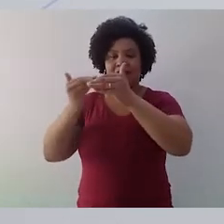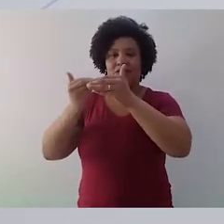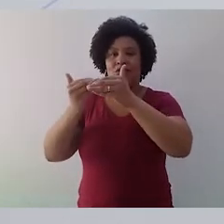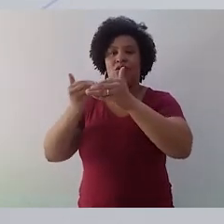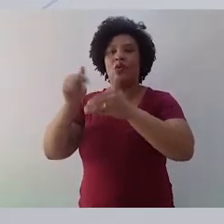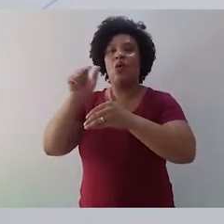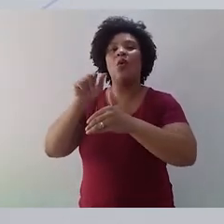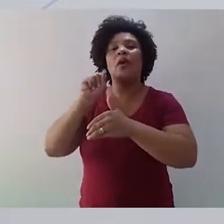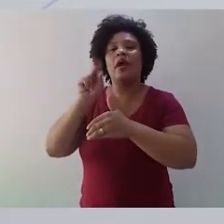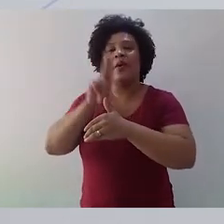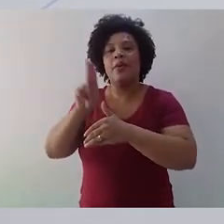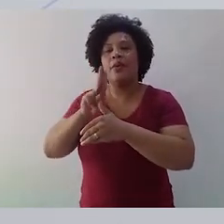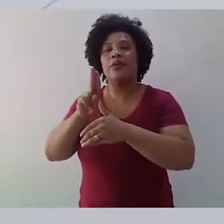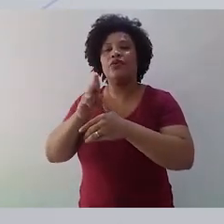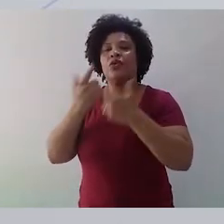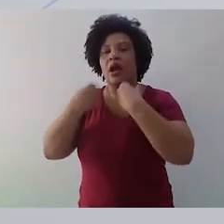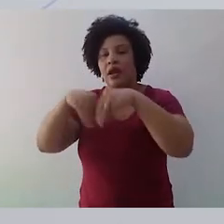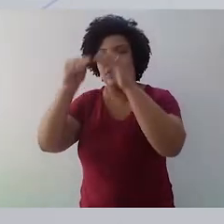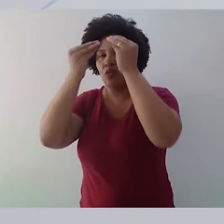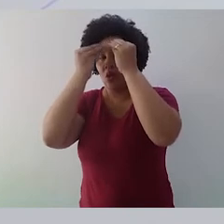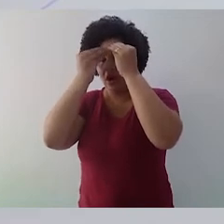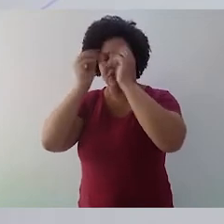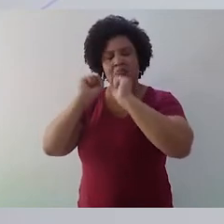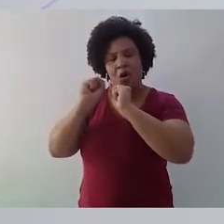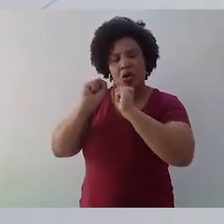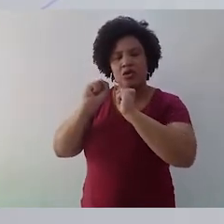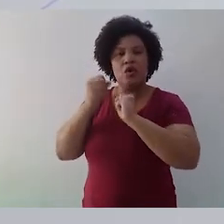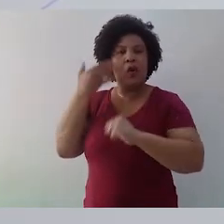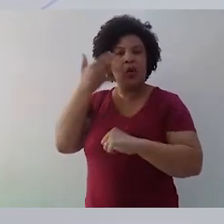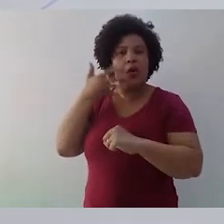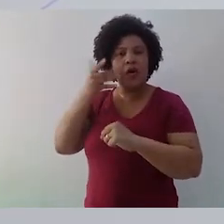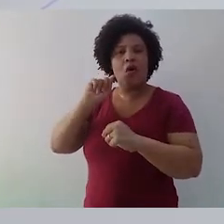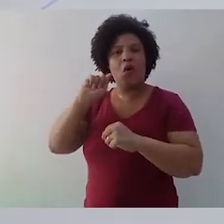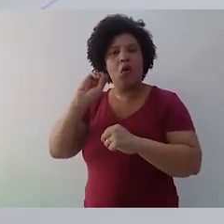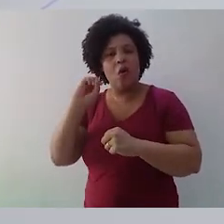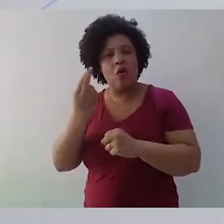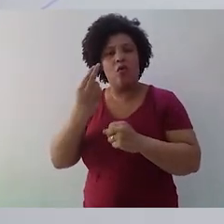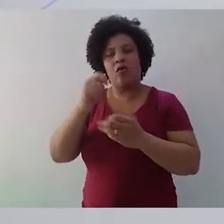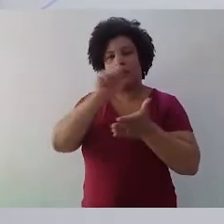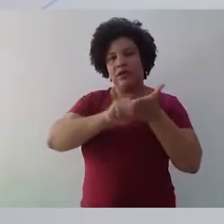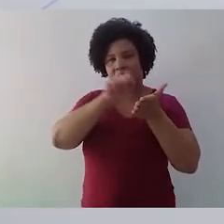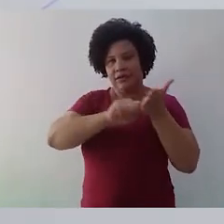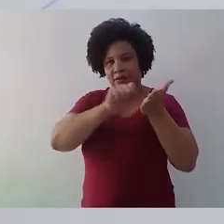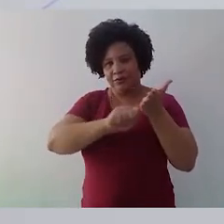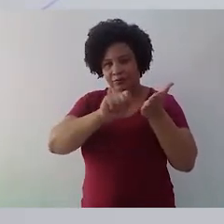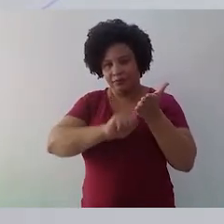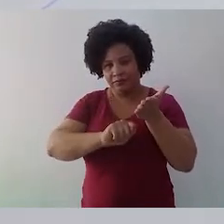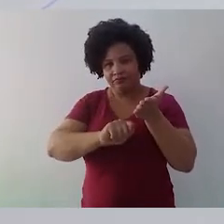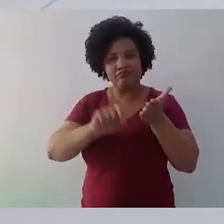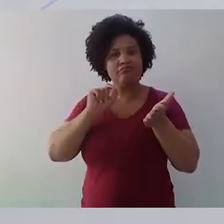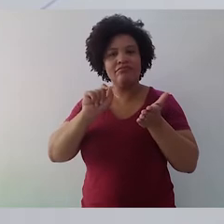linguagem, seja orador, seja escritor. que são os aspectos relativos ao